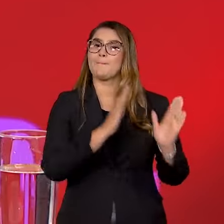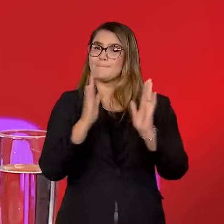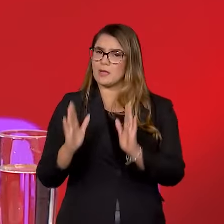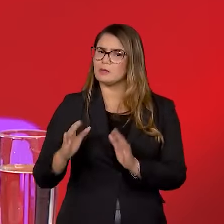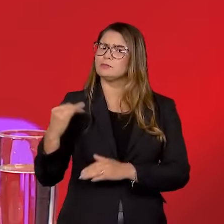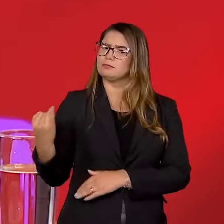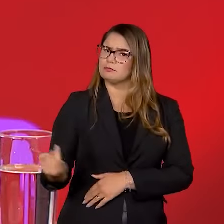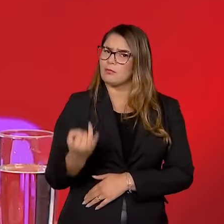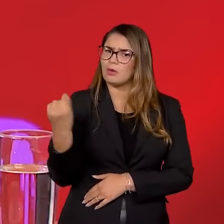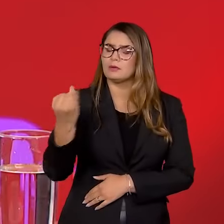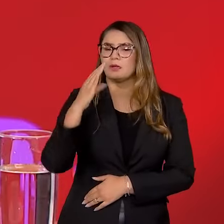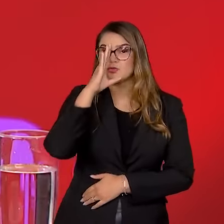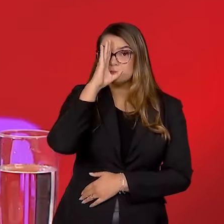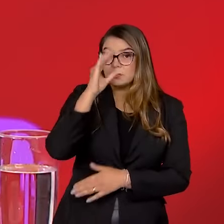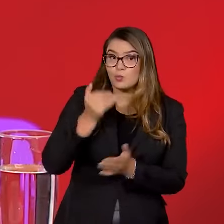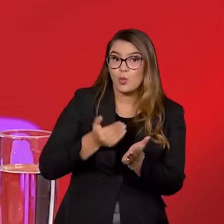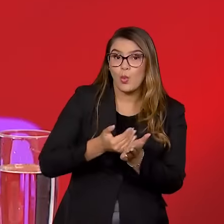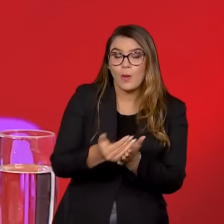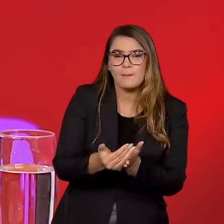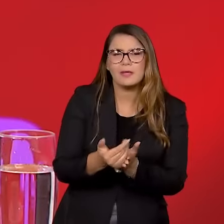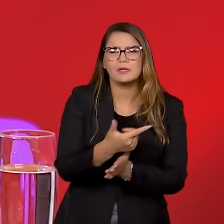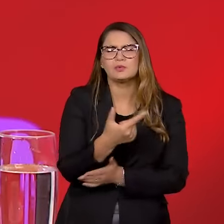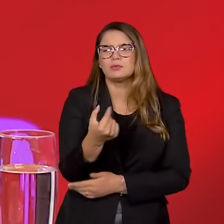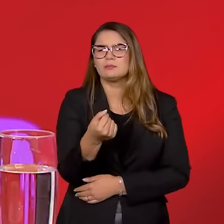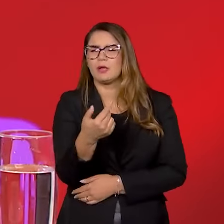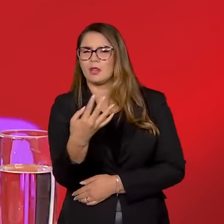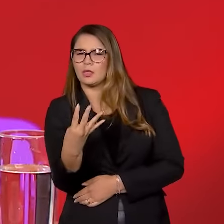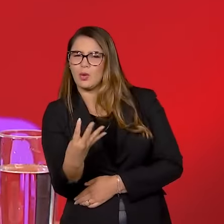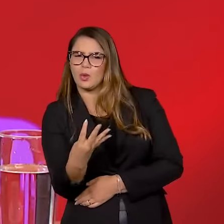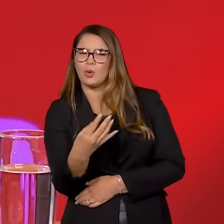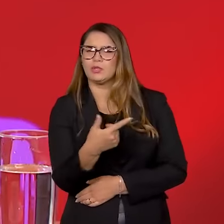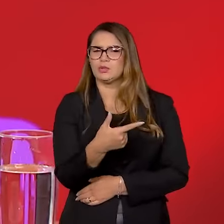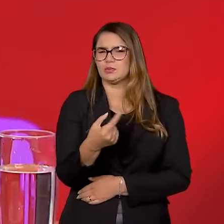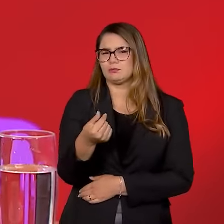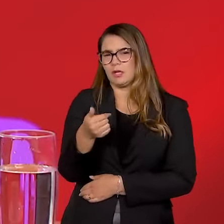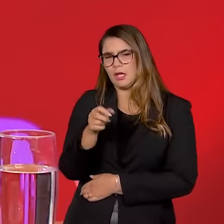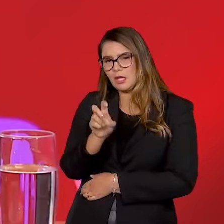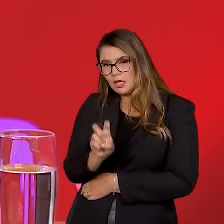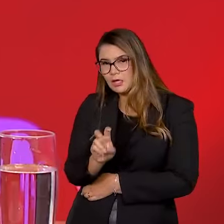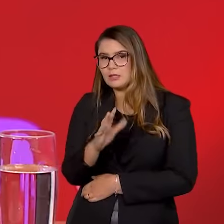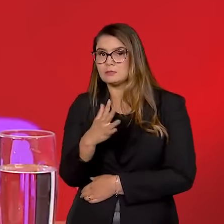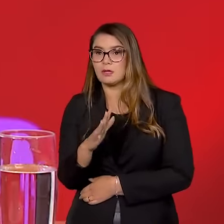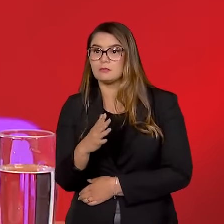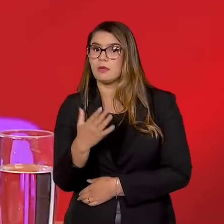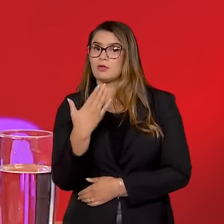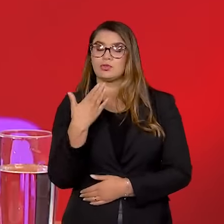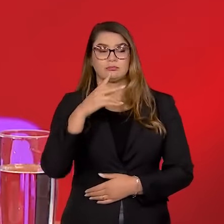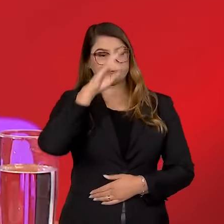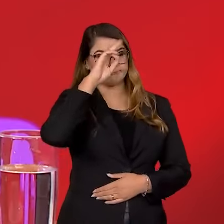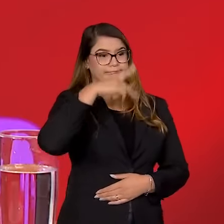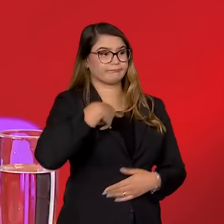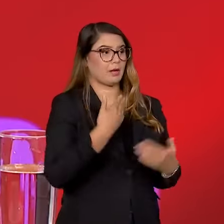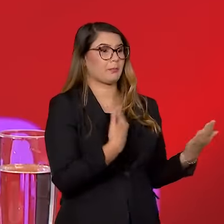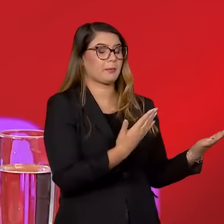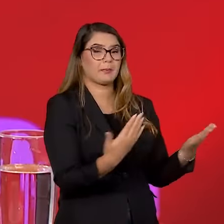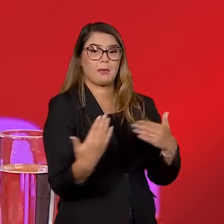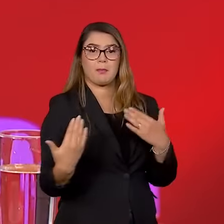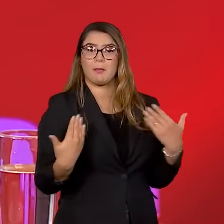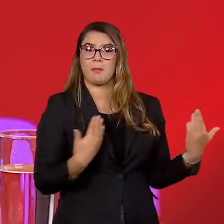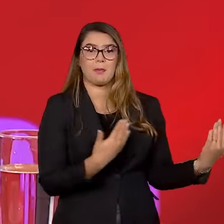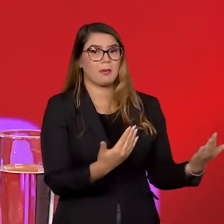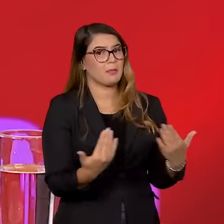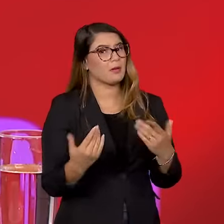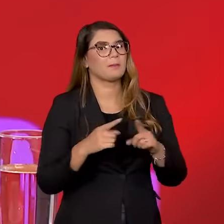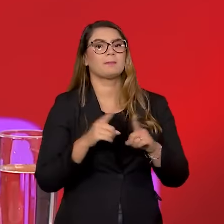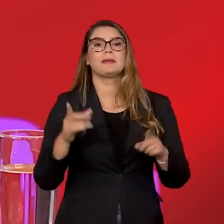desse processo, em especial no começo, 2014, 2015, 2016, a gente falava para a gente mesmo. Mas a gente sabia,